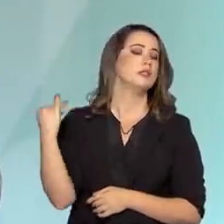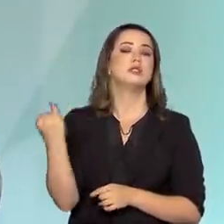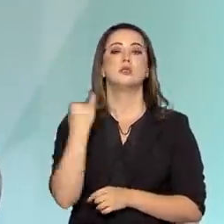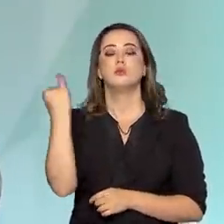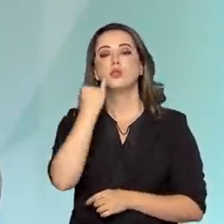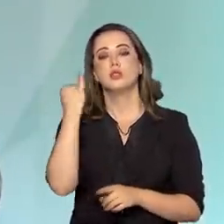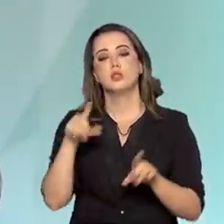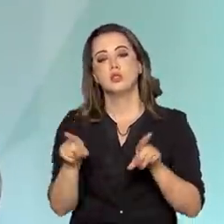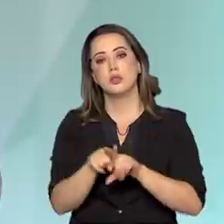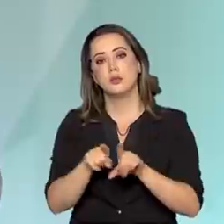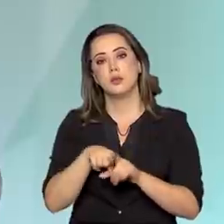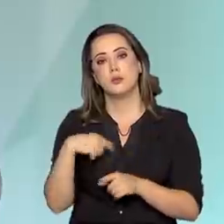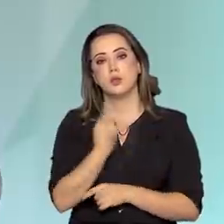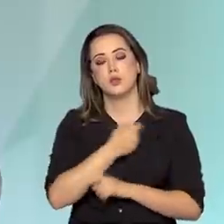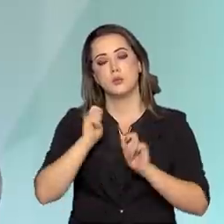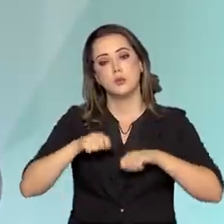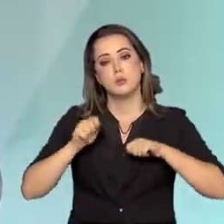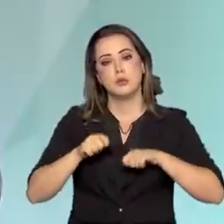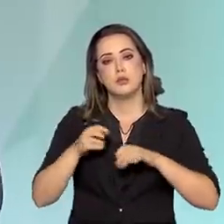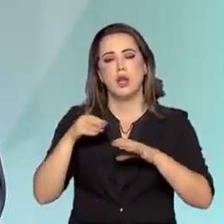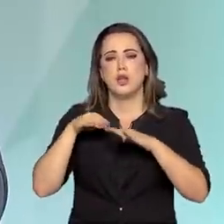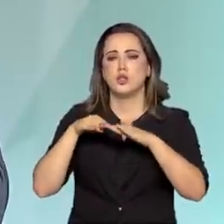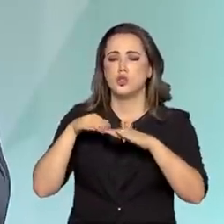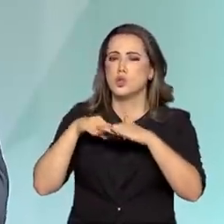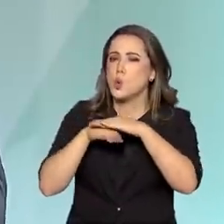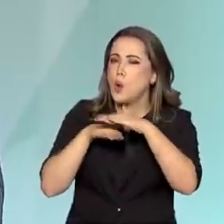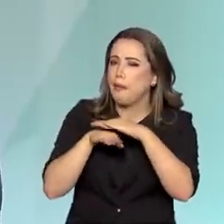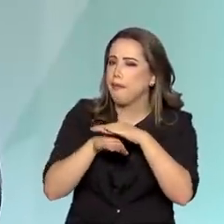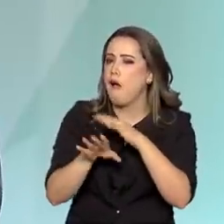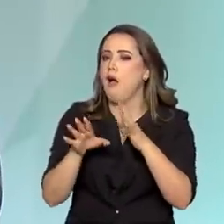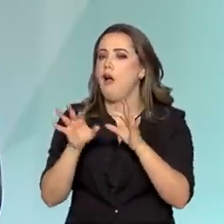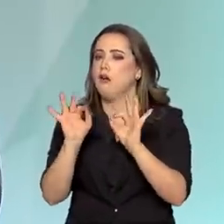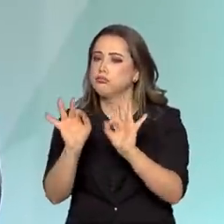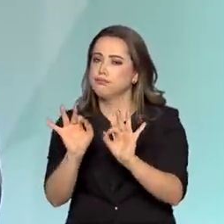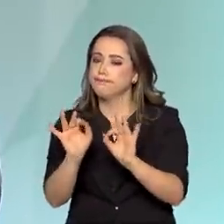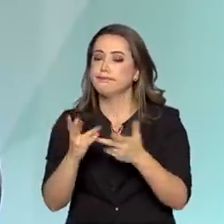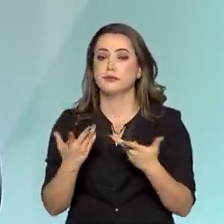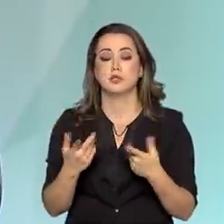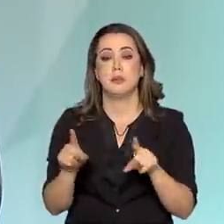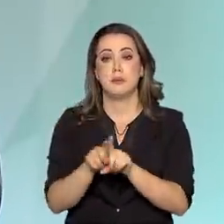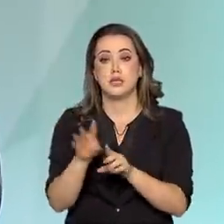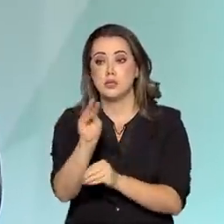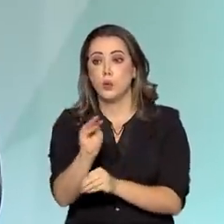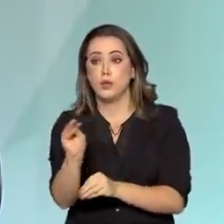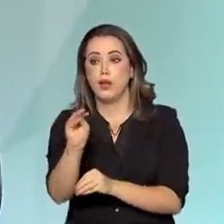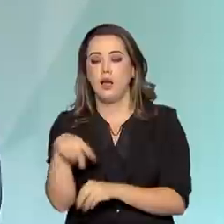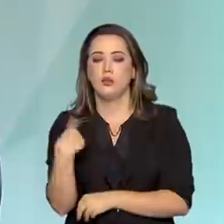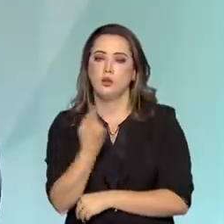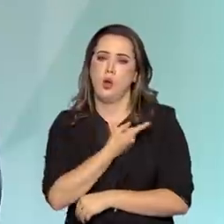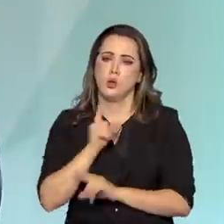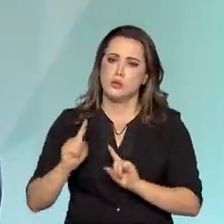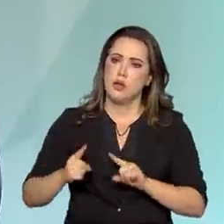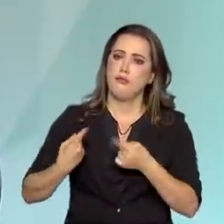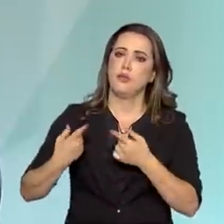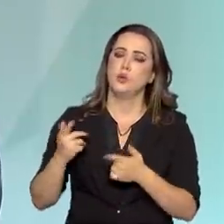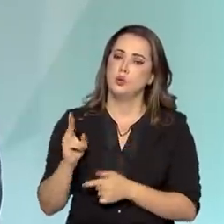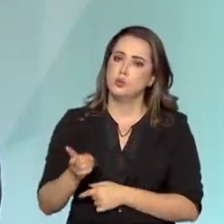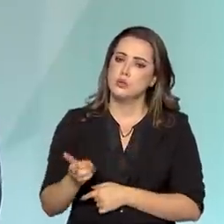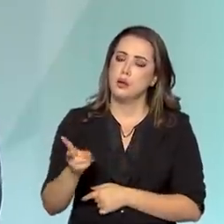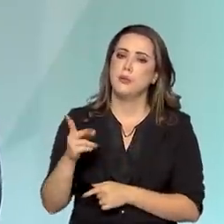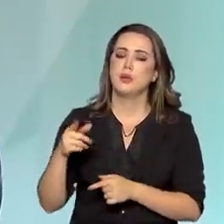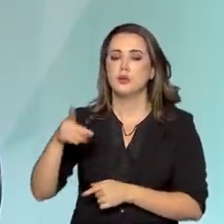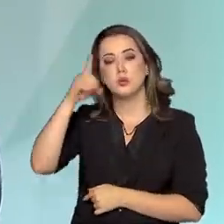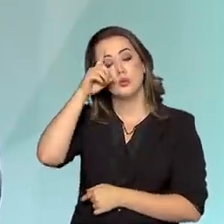nossas técnicas aí de armazenamento, então, assim, existe a necessidade dessa cooperação, tanto para enfrentarmos juntos os desafios, quanto para também